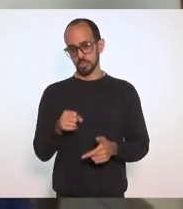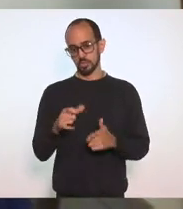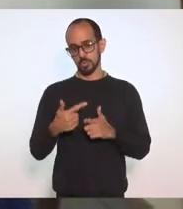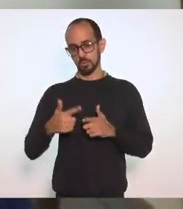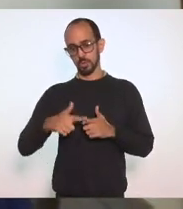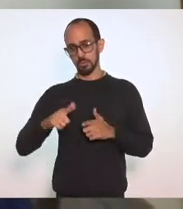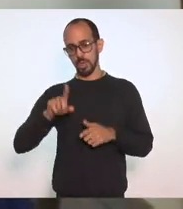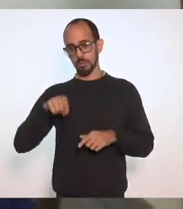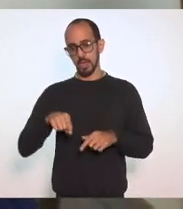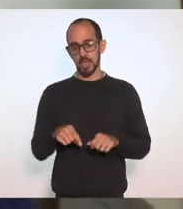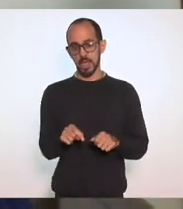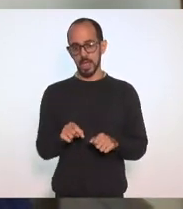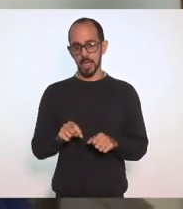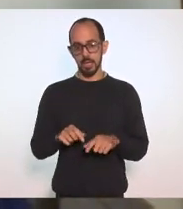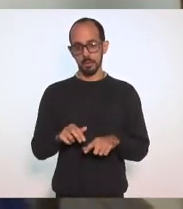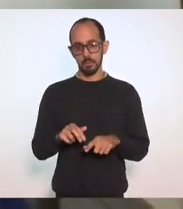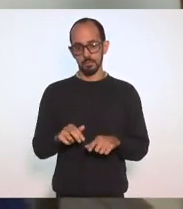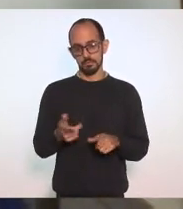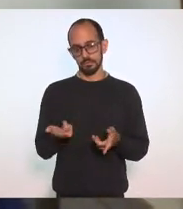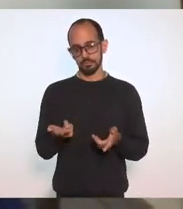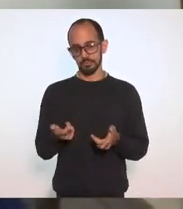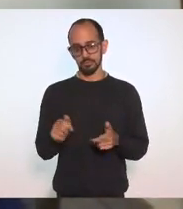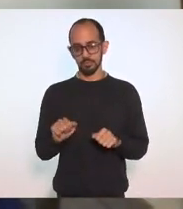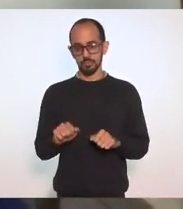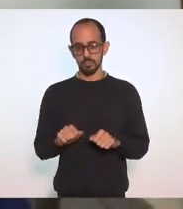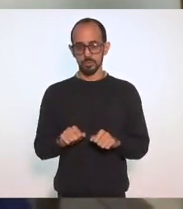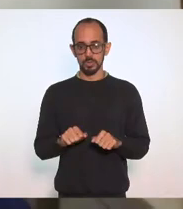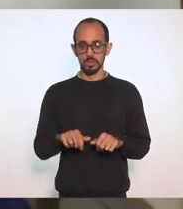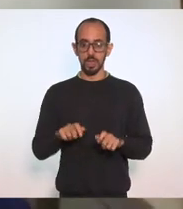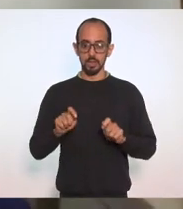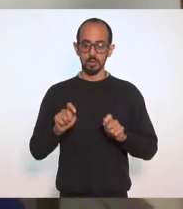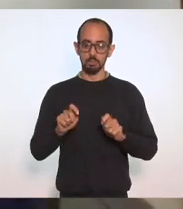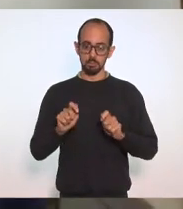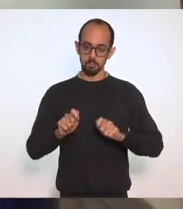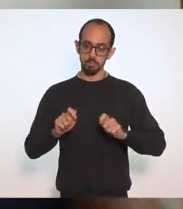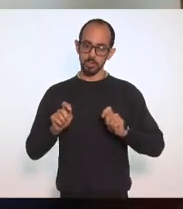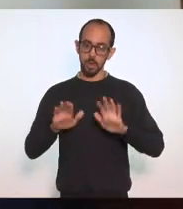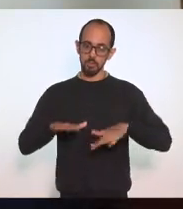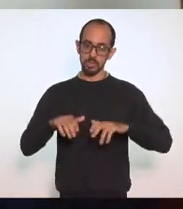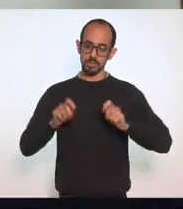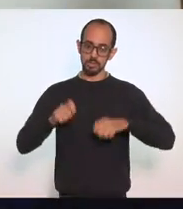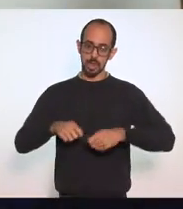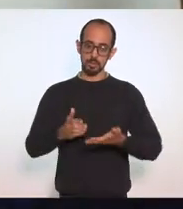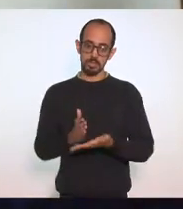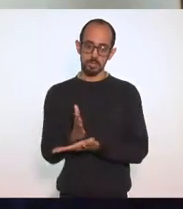emenda, deputado Valdeque, talvez possa ser aprovada até hoje. Não sei quantas emendas tem.